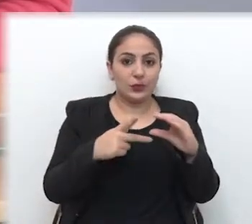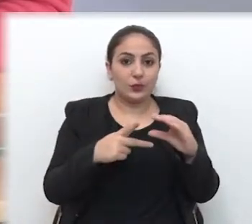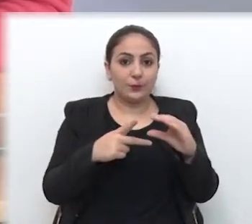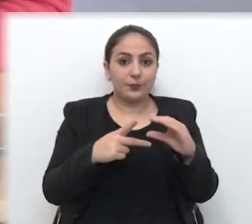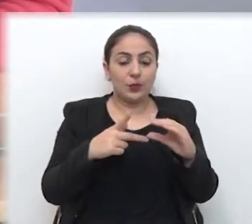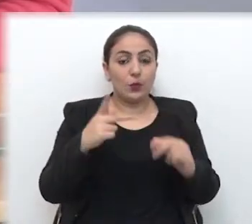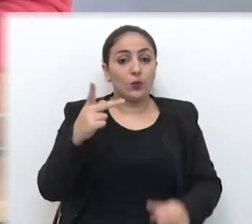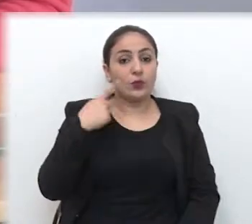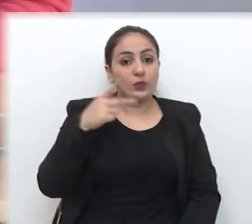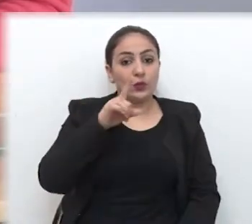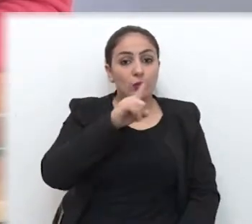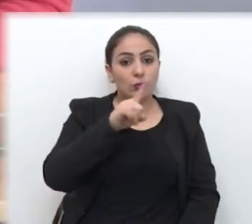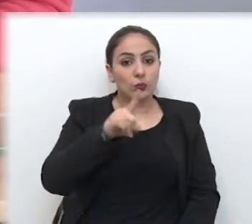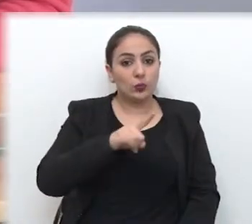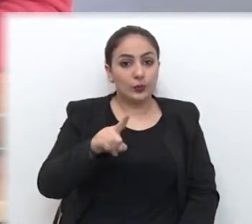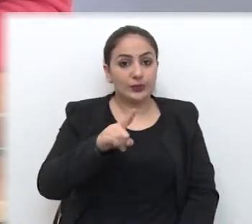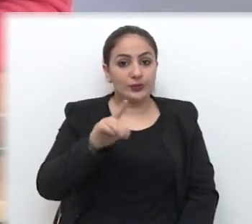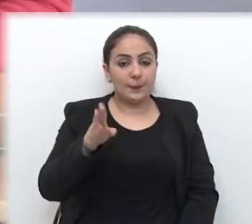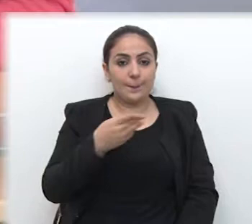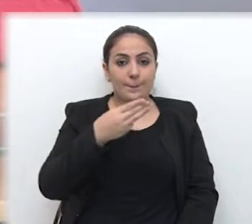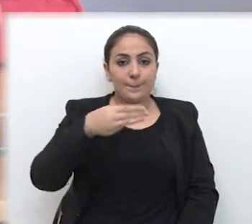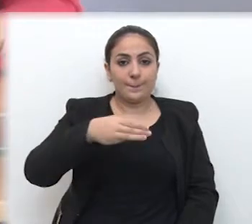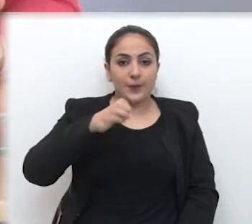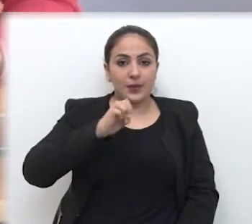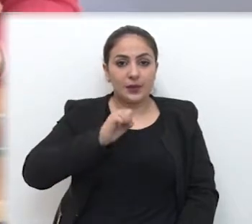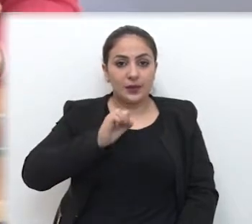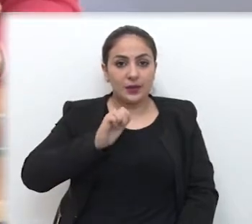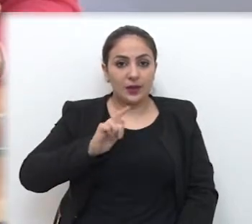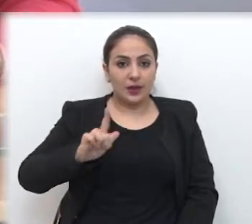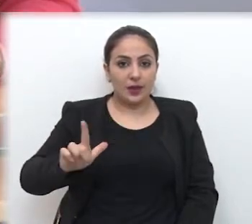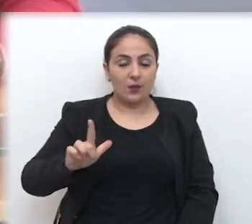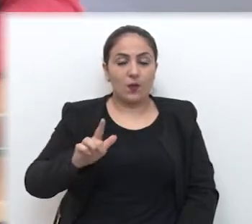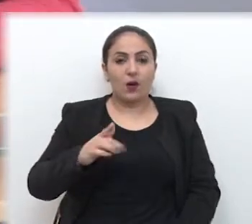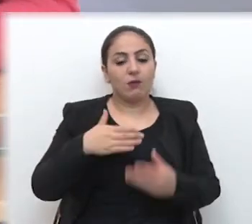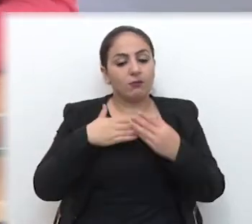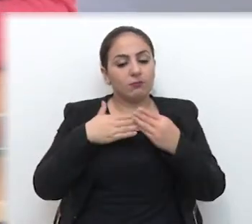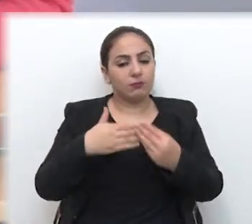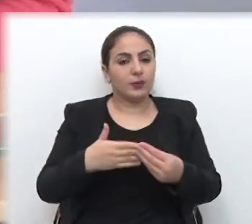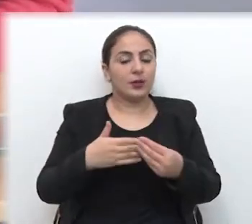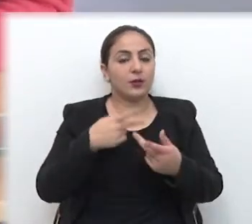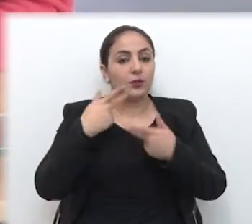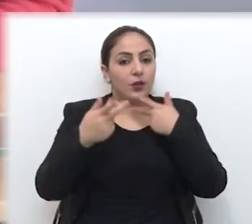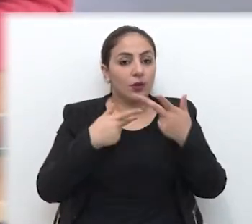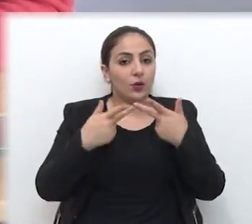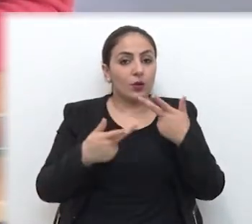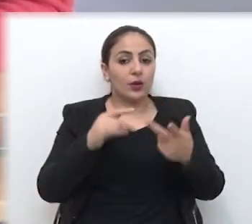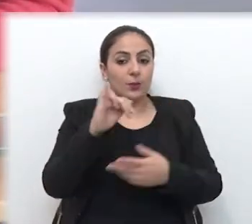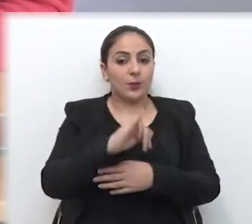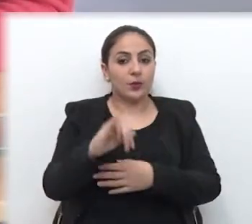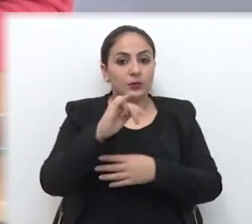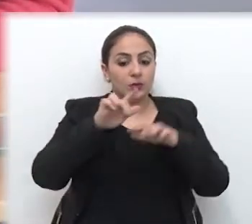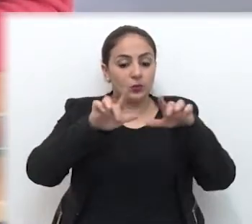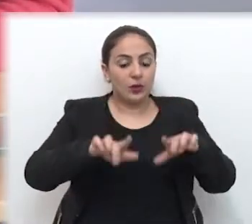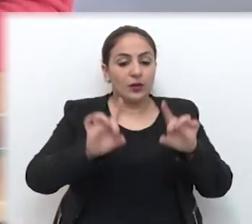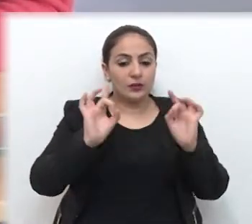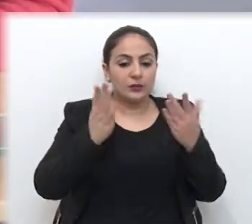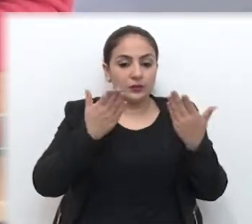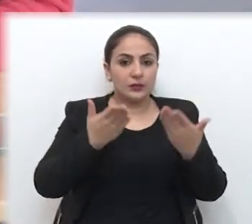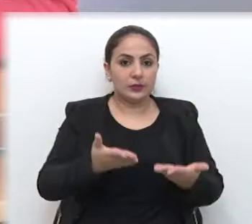Vereadores, o PDTista Luiz Miguel Chais está acompanhando a discussão e defende a importância de um local